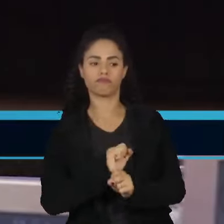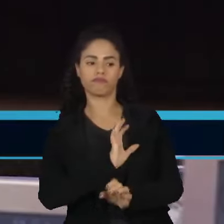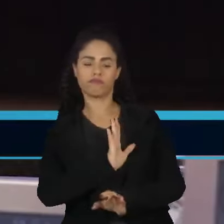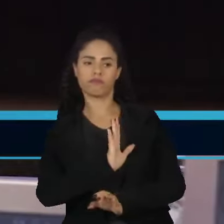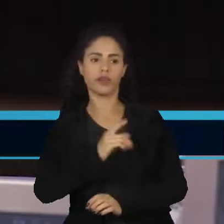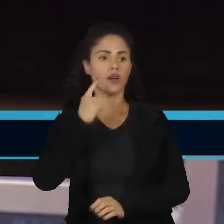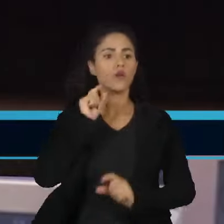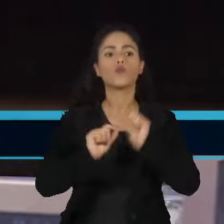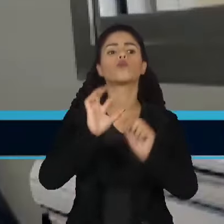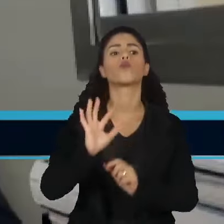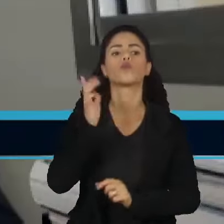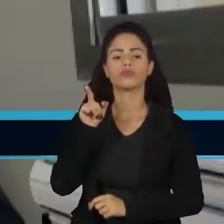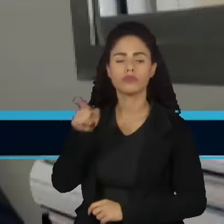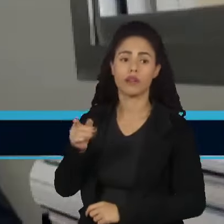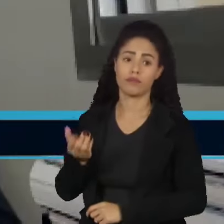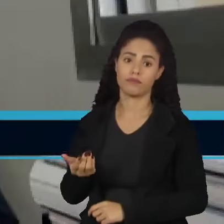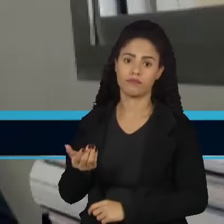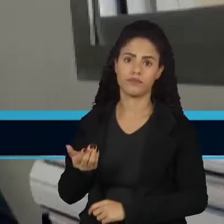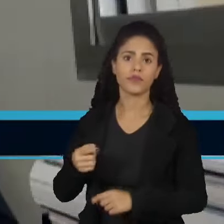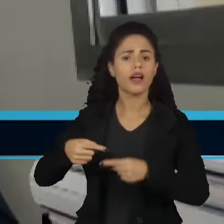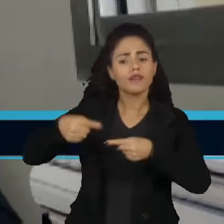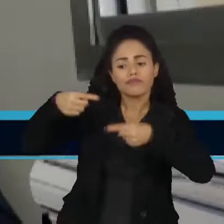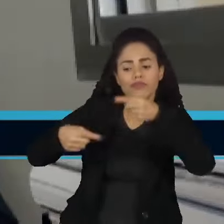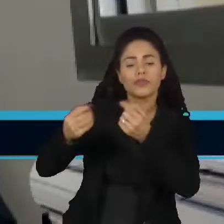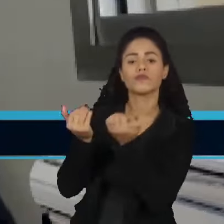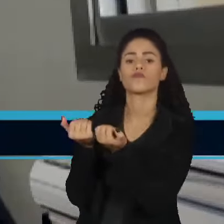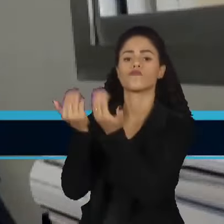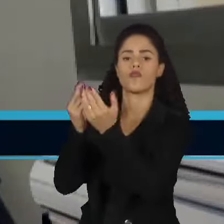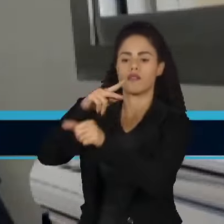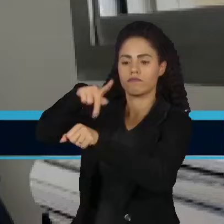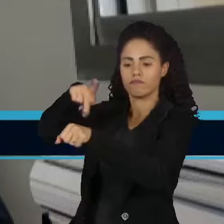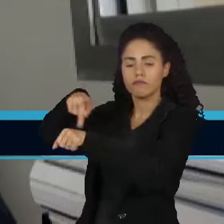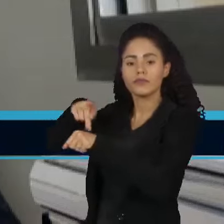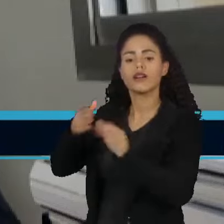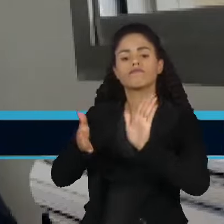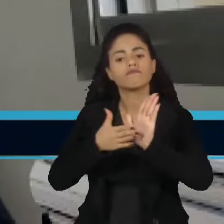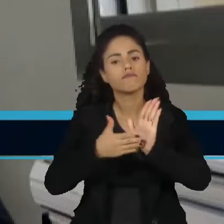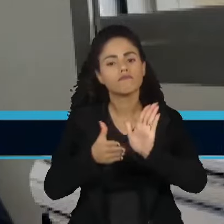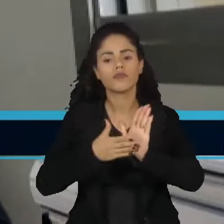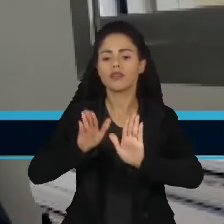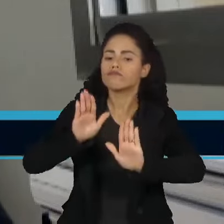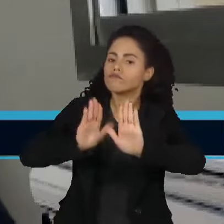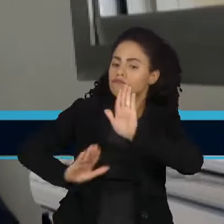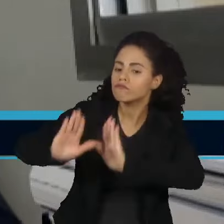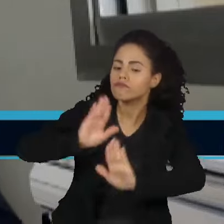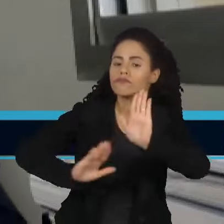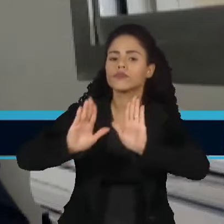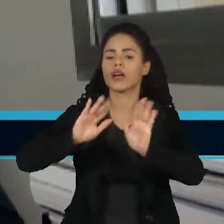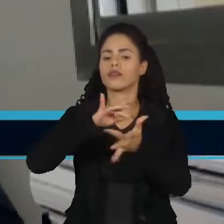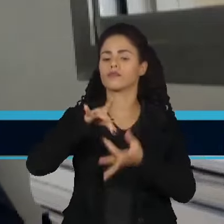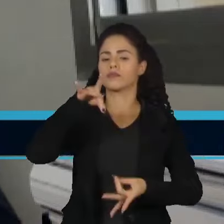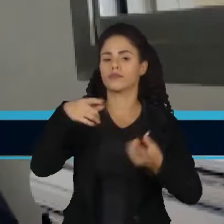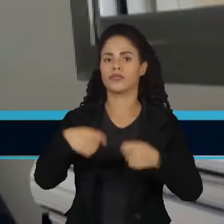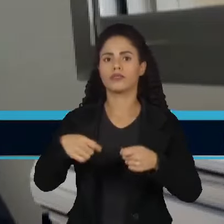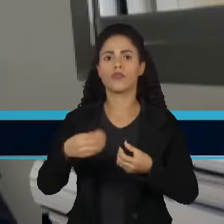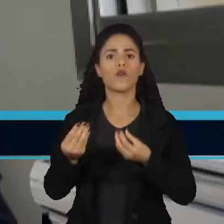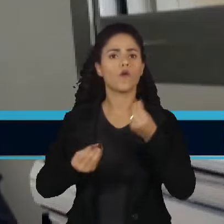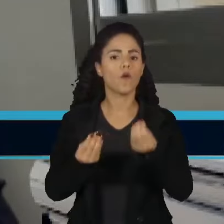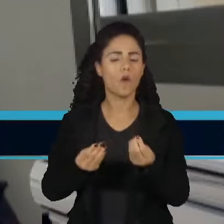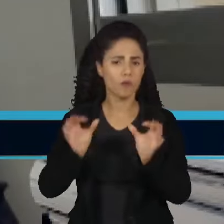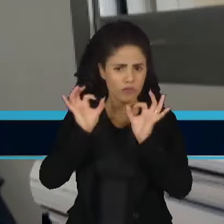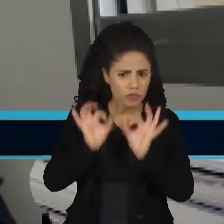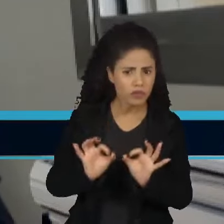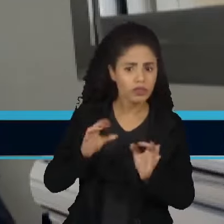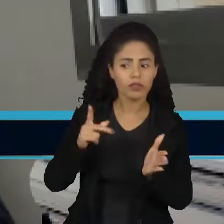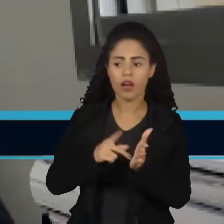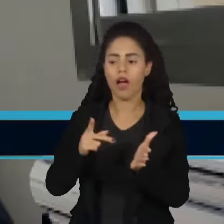não, do que está acontecendo ou não. Na política internacional, onde se exige um trabalho cauteloso de diplomacia, não acredito que haverá